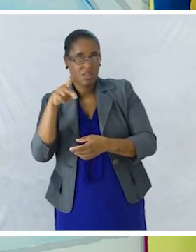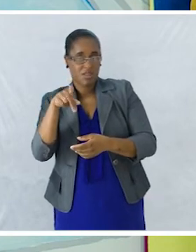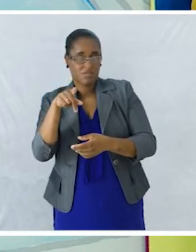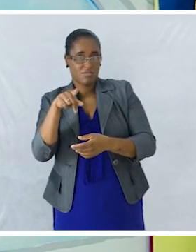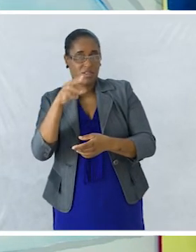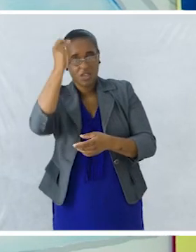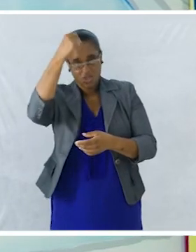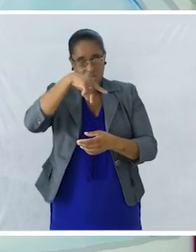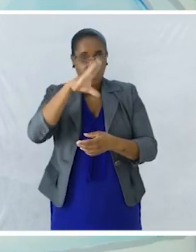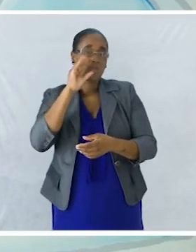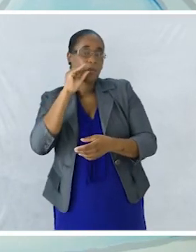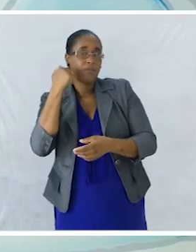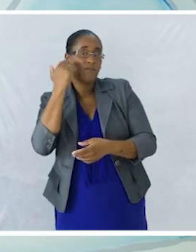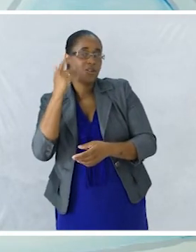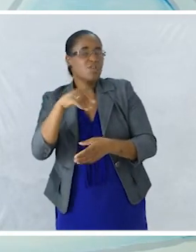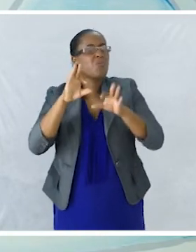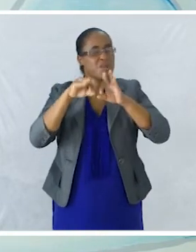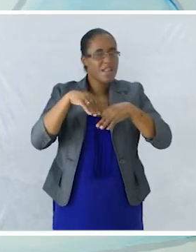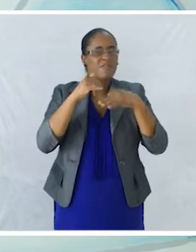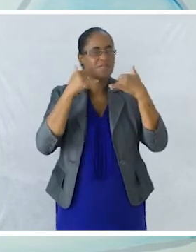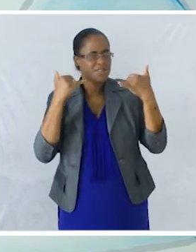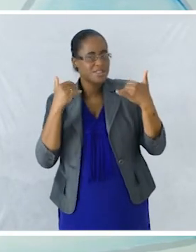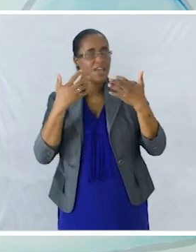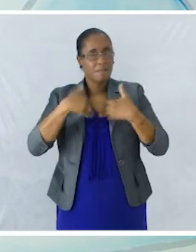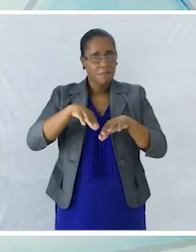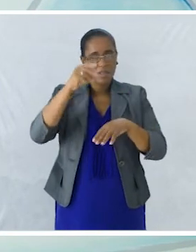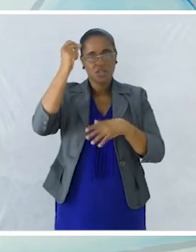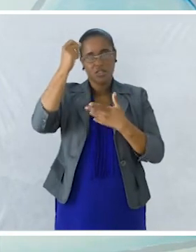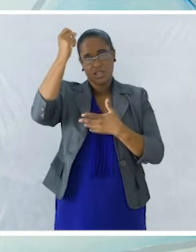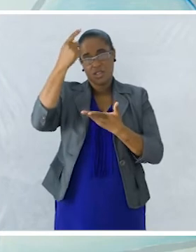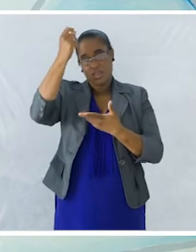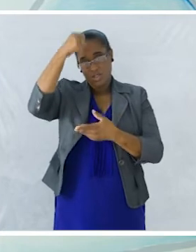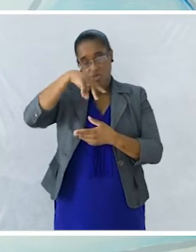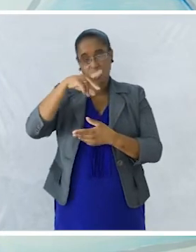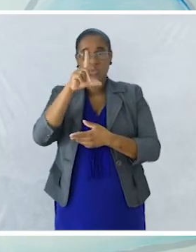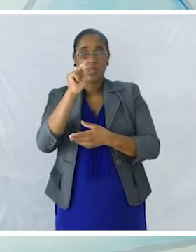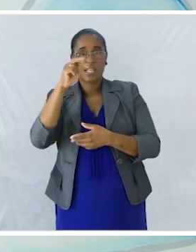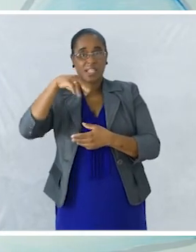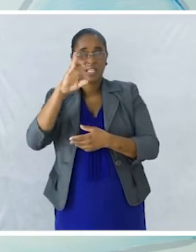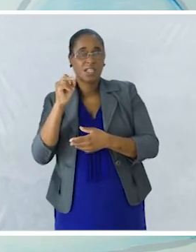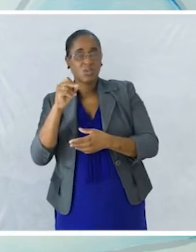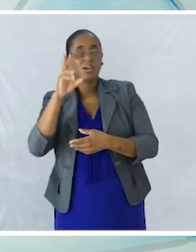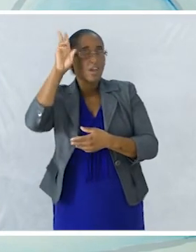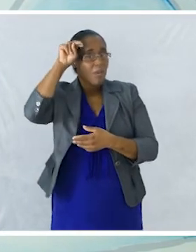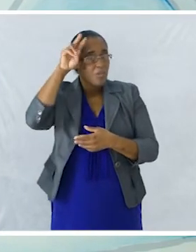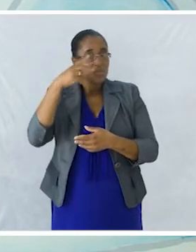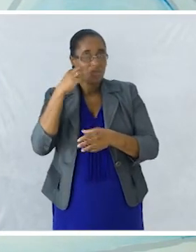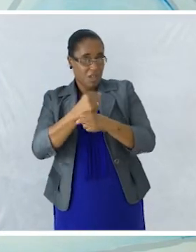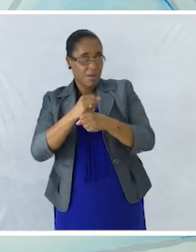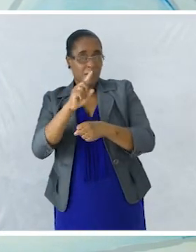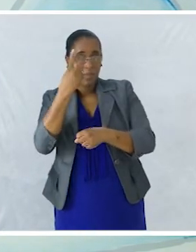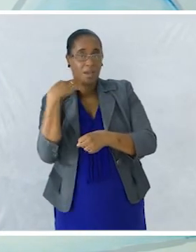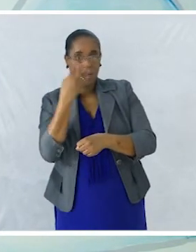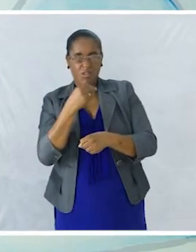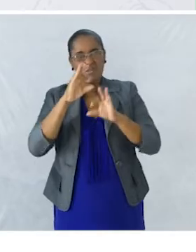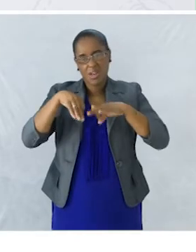A história do patinho feio Teve um final feliz Mas a história do lenhador e da raposa Que nós vimos na primeira aula Não teve um final tão